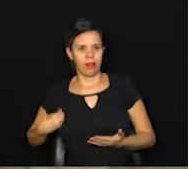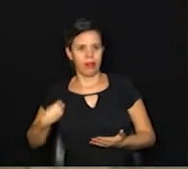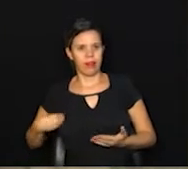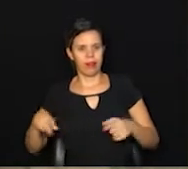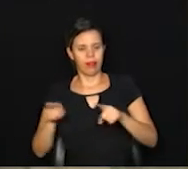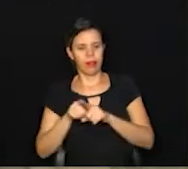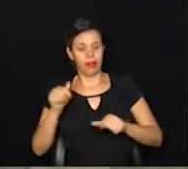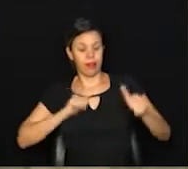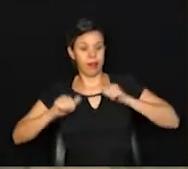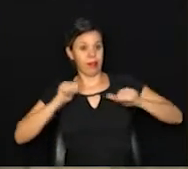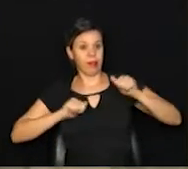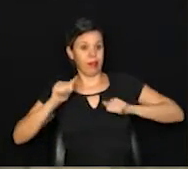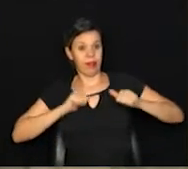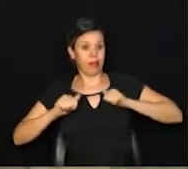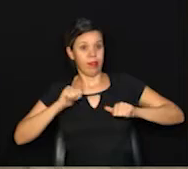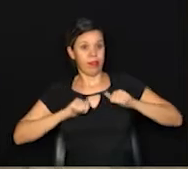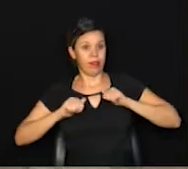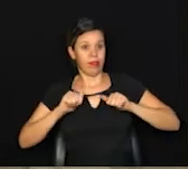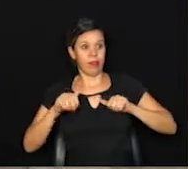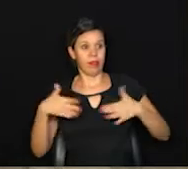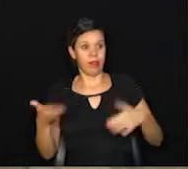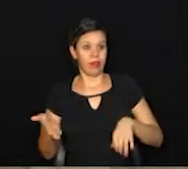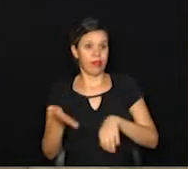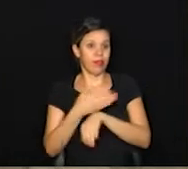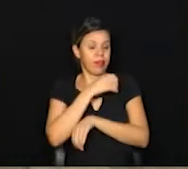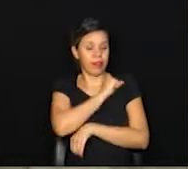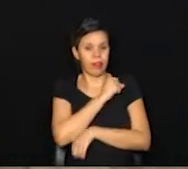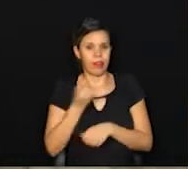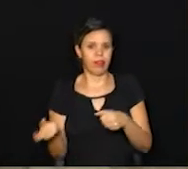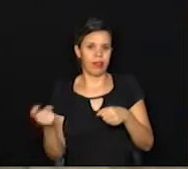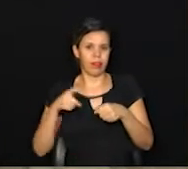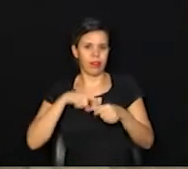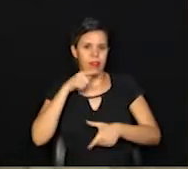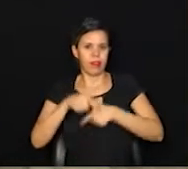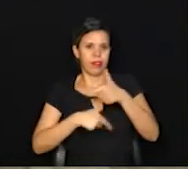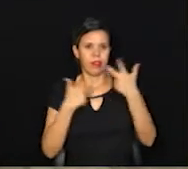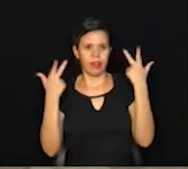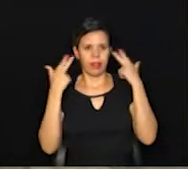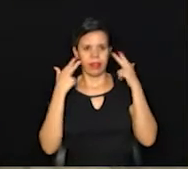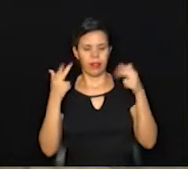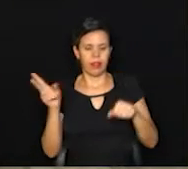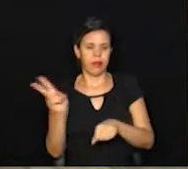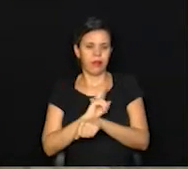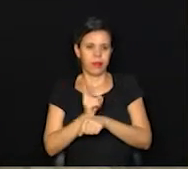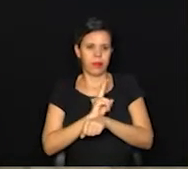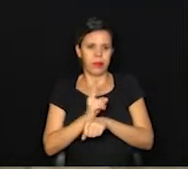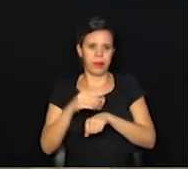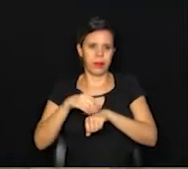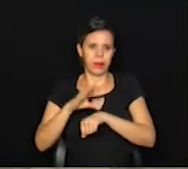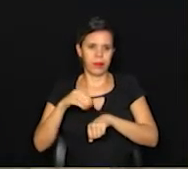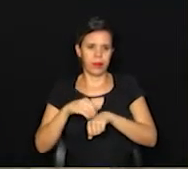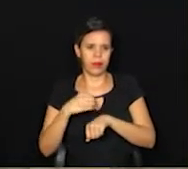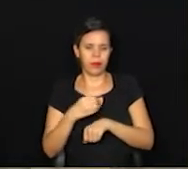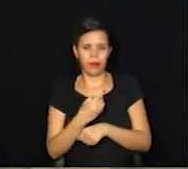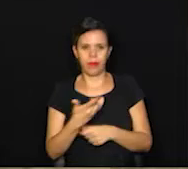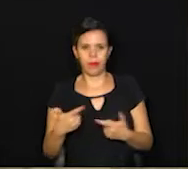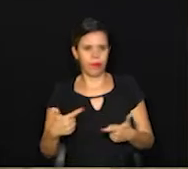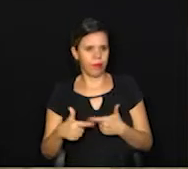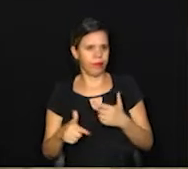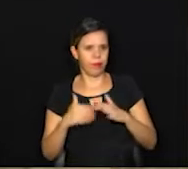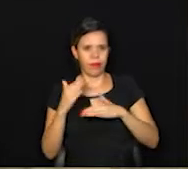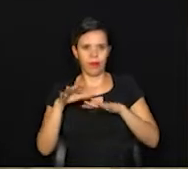esta ansiedade para o quanto antes poder voltar ao trabalho e dar esta segurança de que não vá